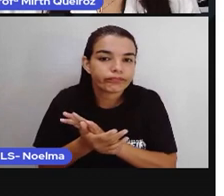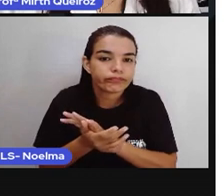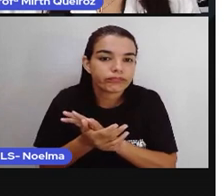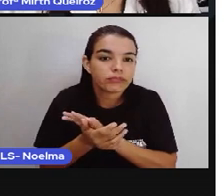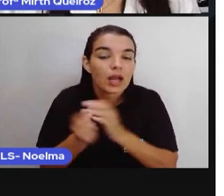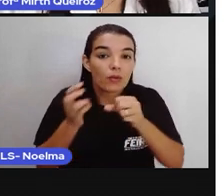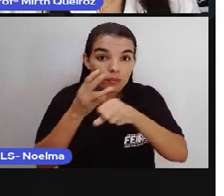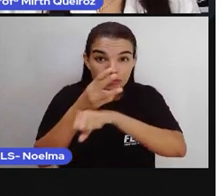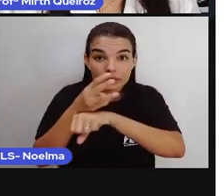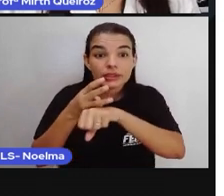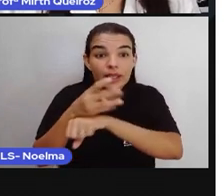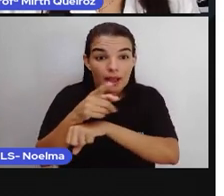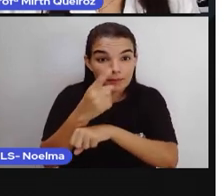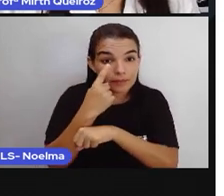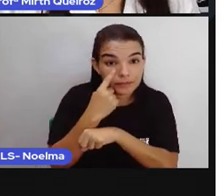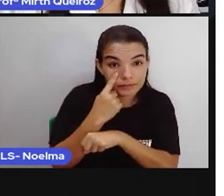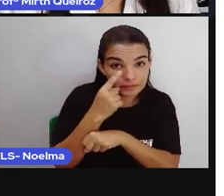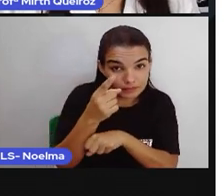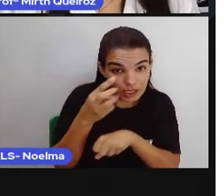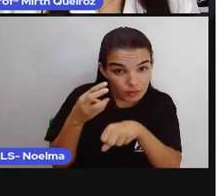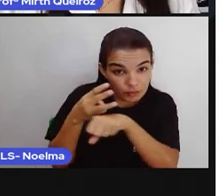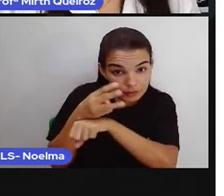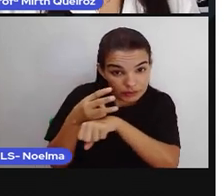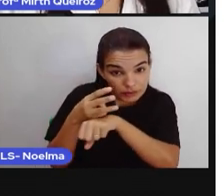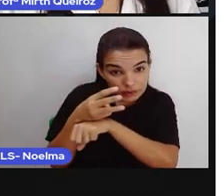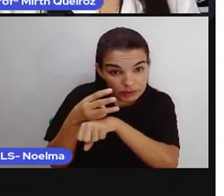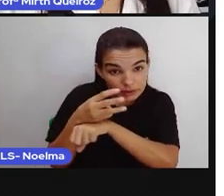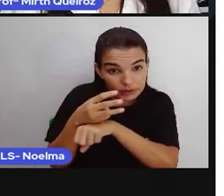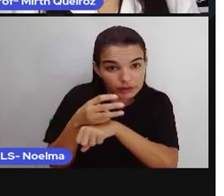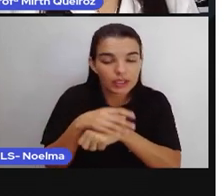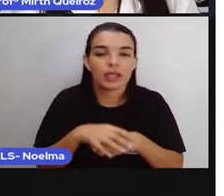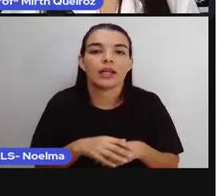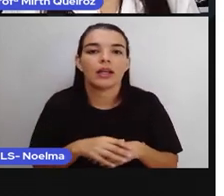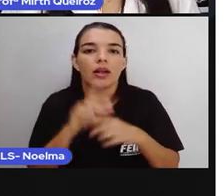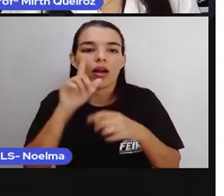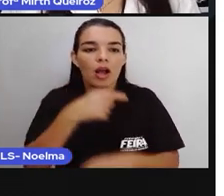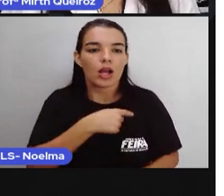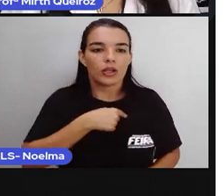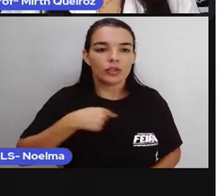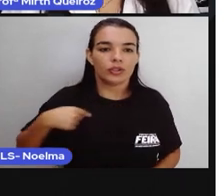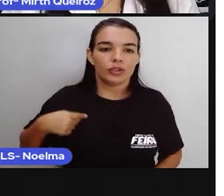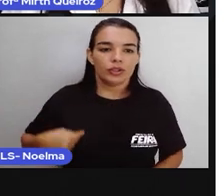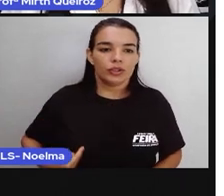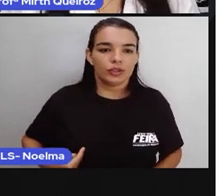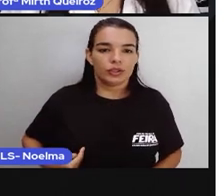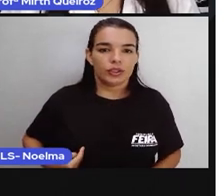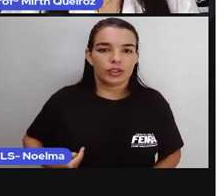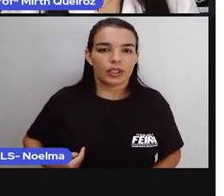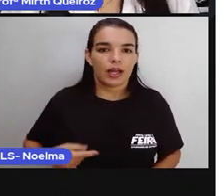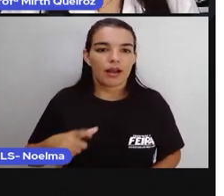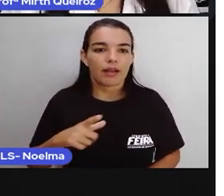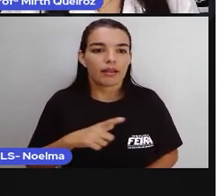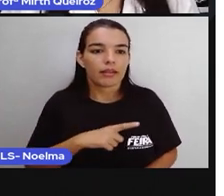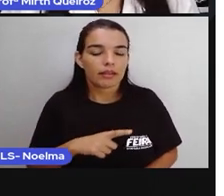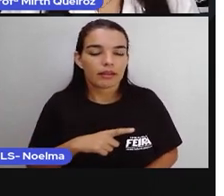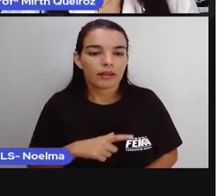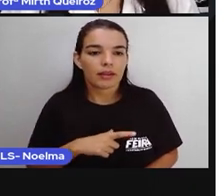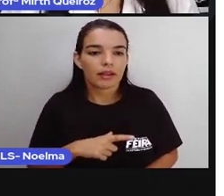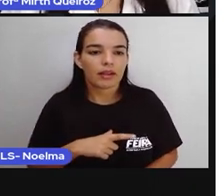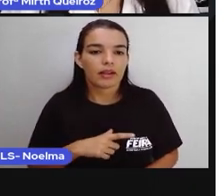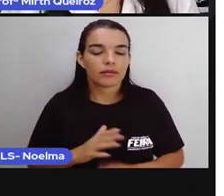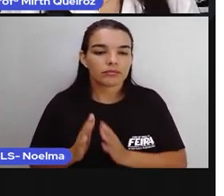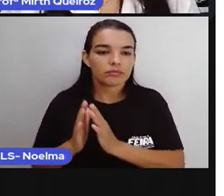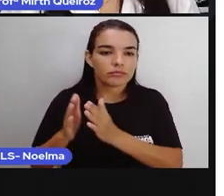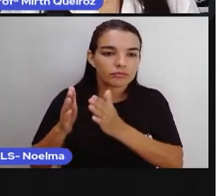WhatsApp, tá vendo? Encaminhado, ó. China busca aprovação do tribunal para